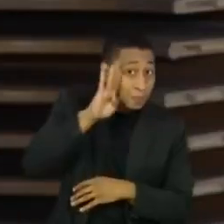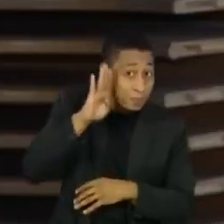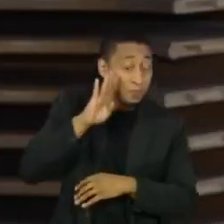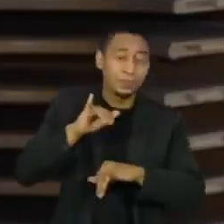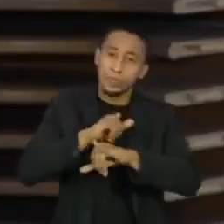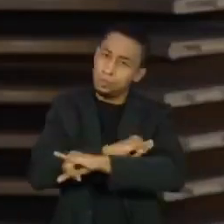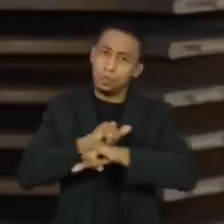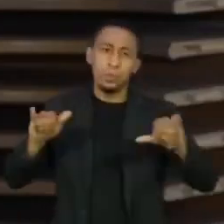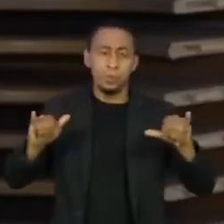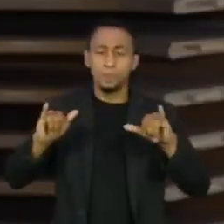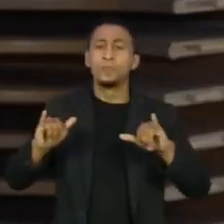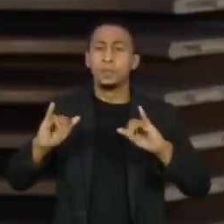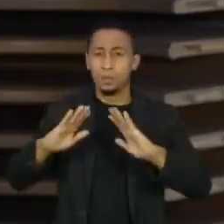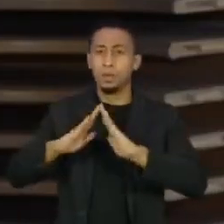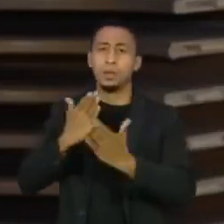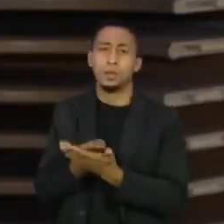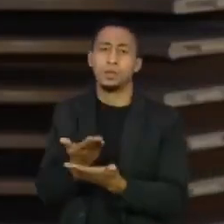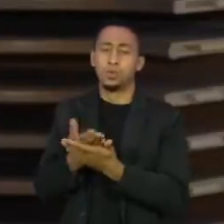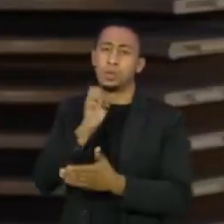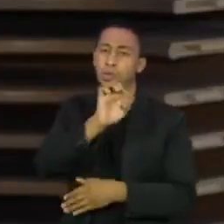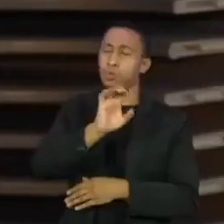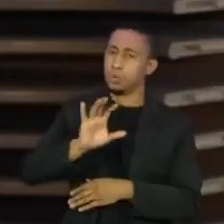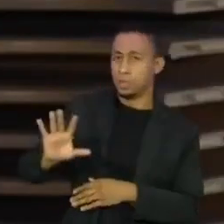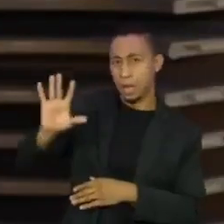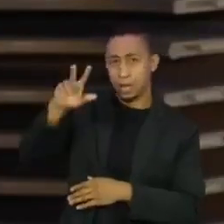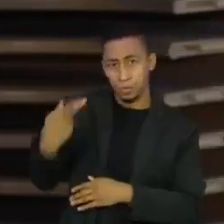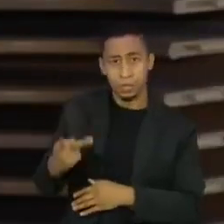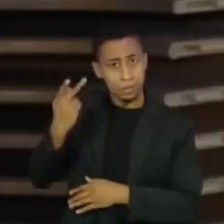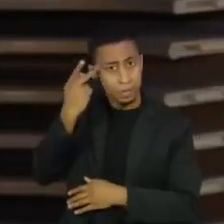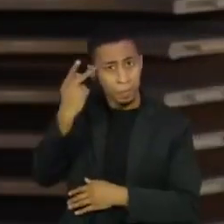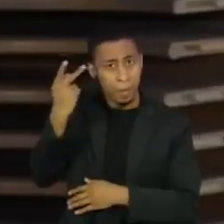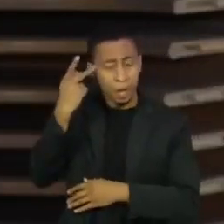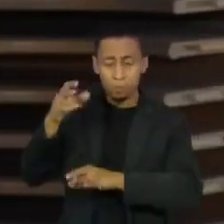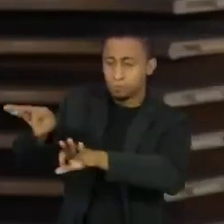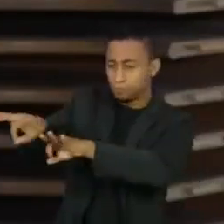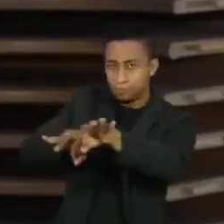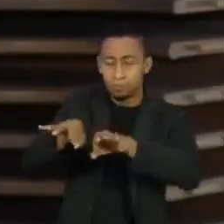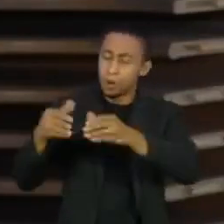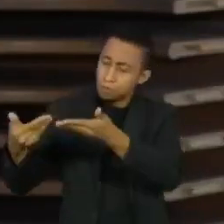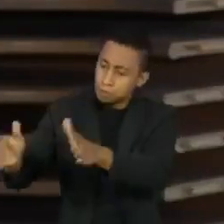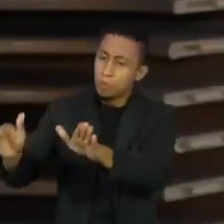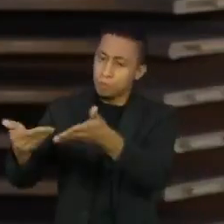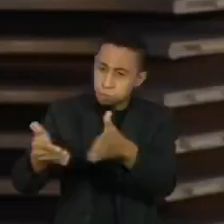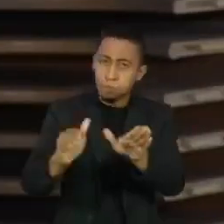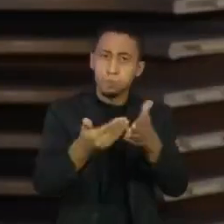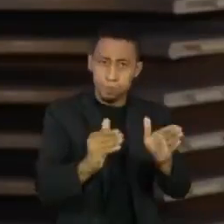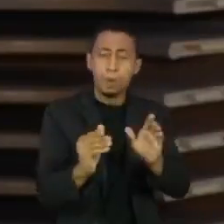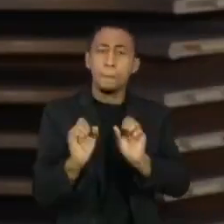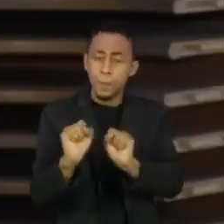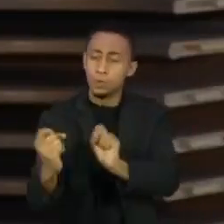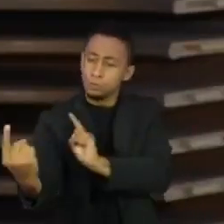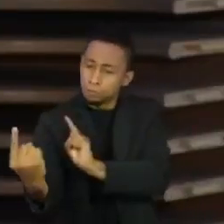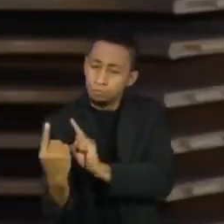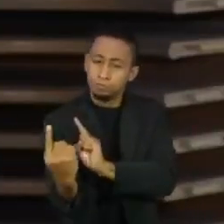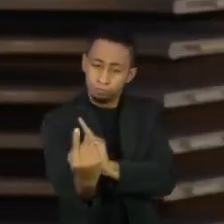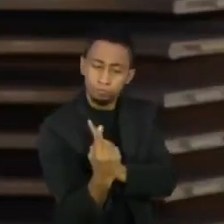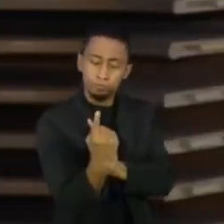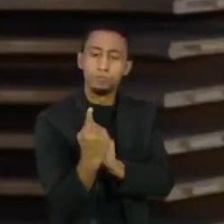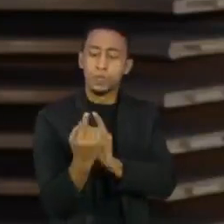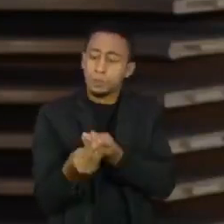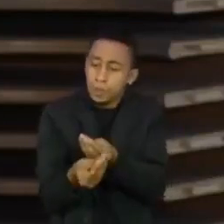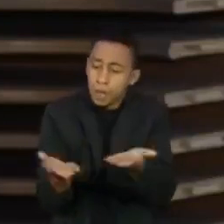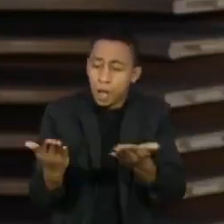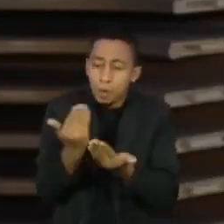todas as escolas estaduais vão continuar abertas durante a pandemia, servindo a merenda escolar